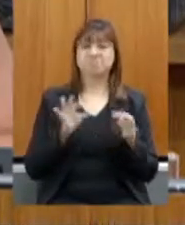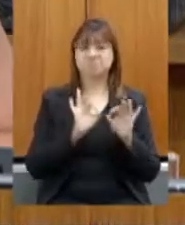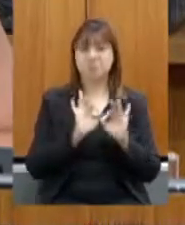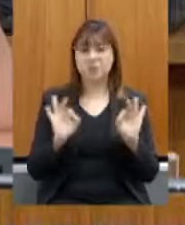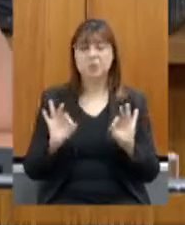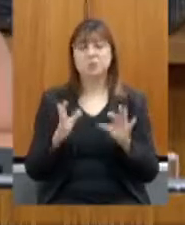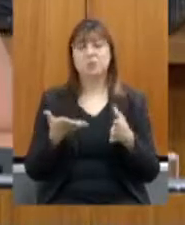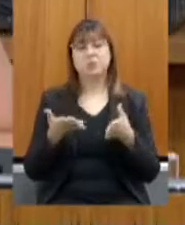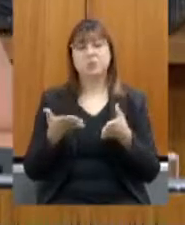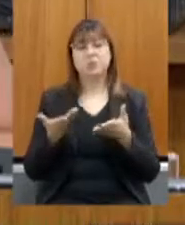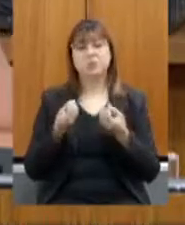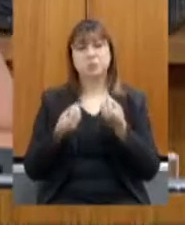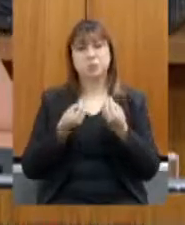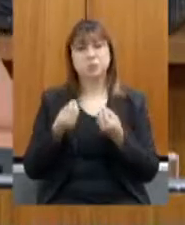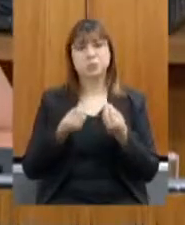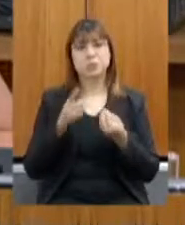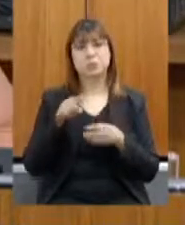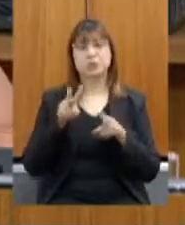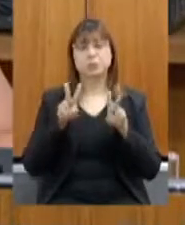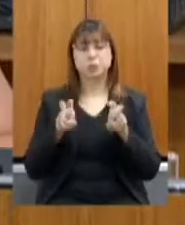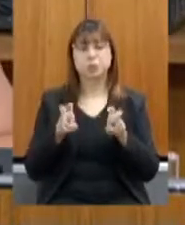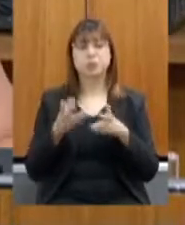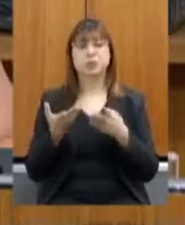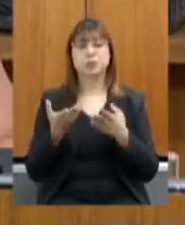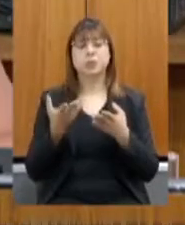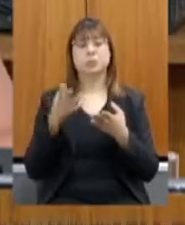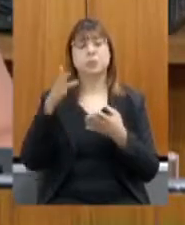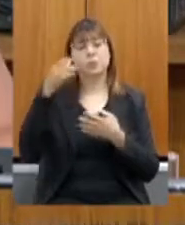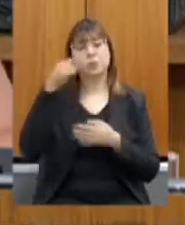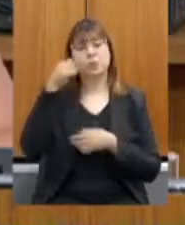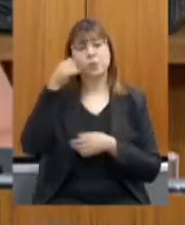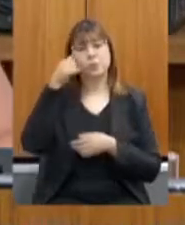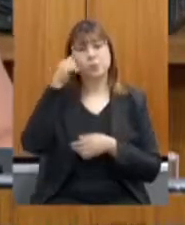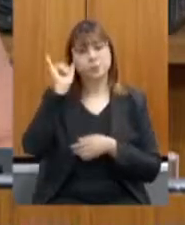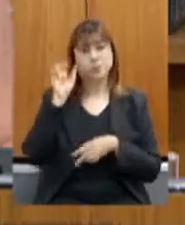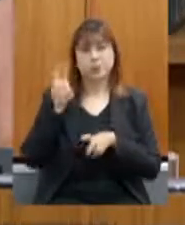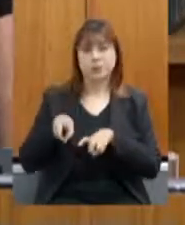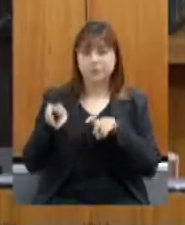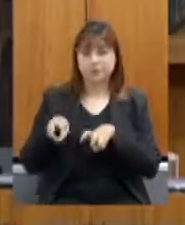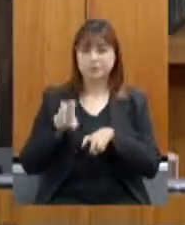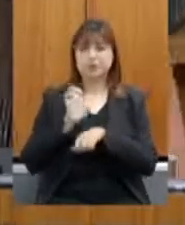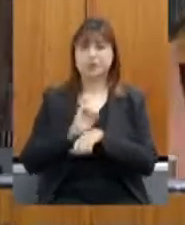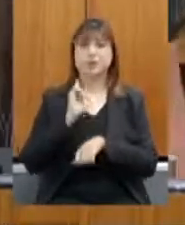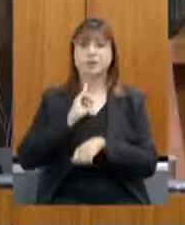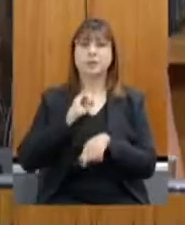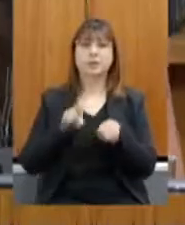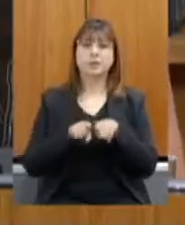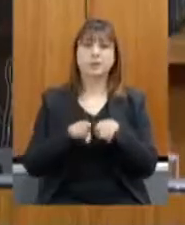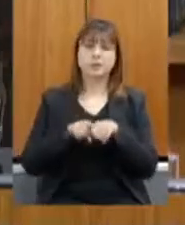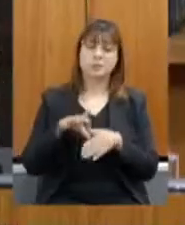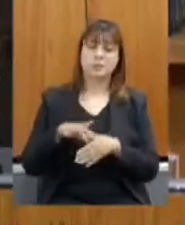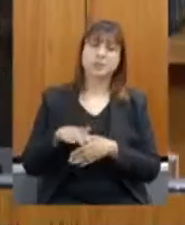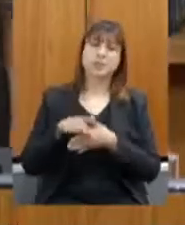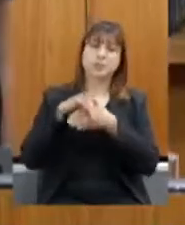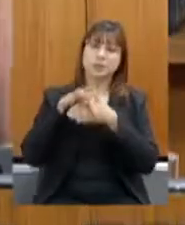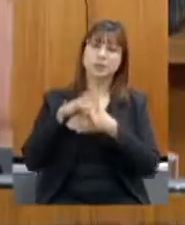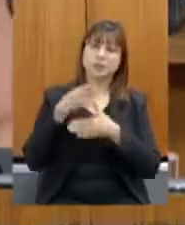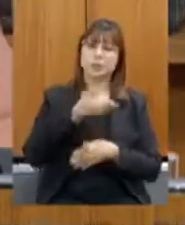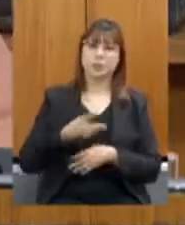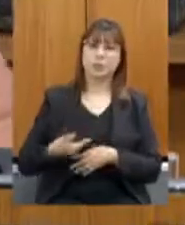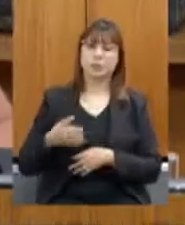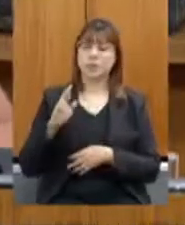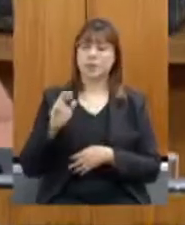à produção agropecuária do nosso Estado. Cumprimento também o nosso líder de governo, o deputado Raul Belen,